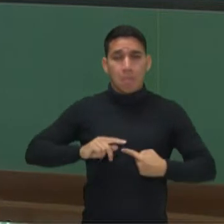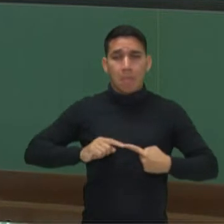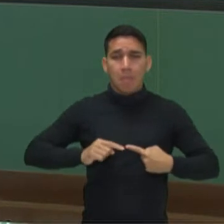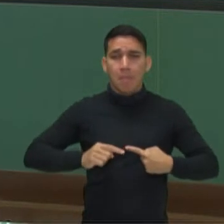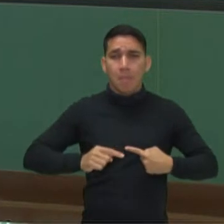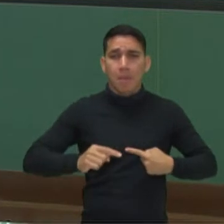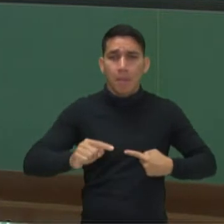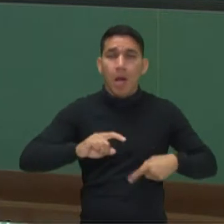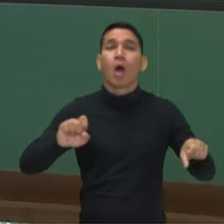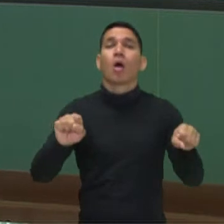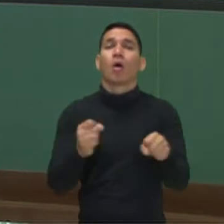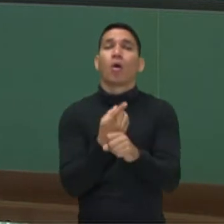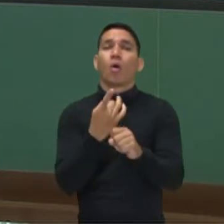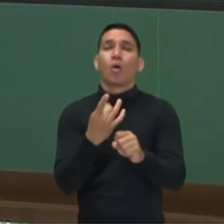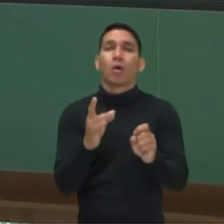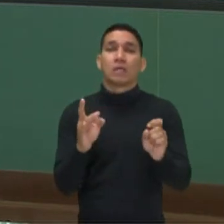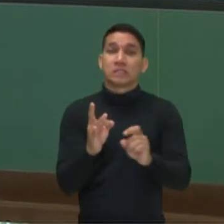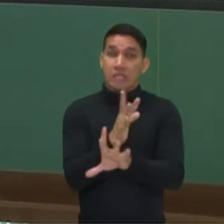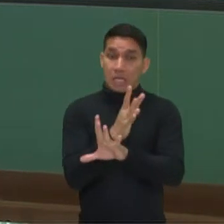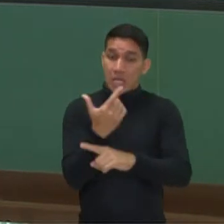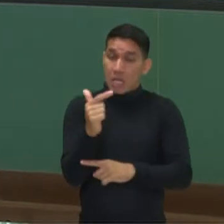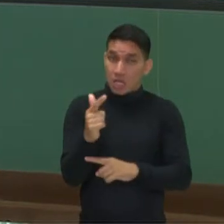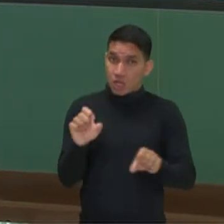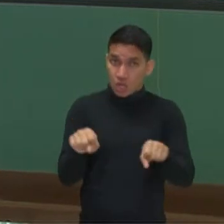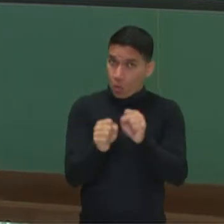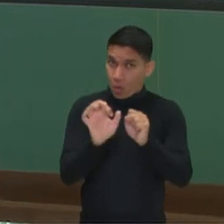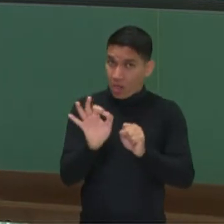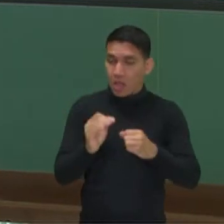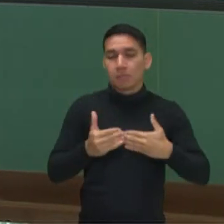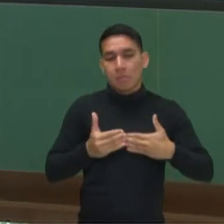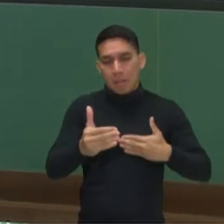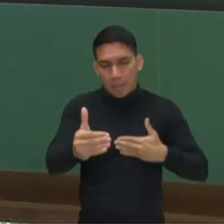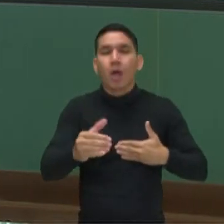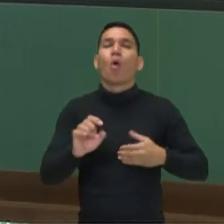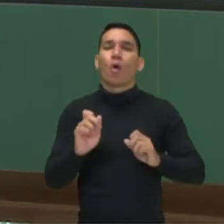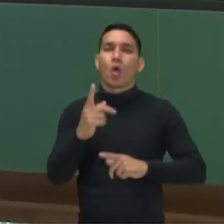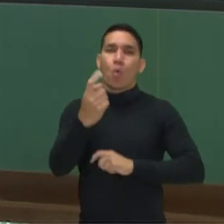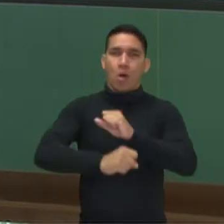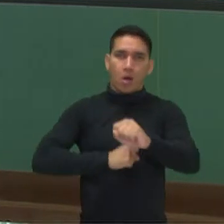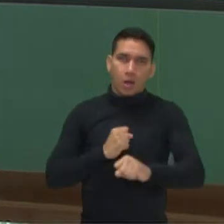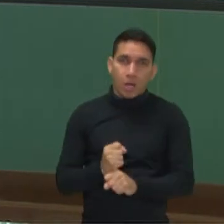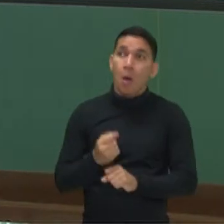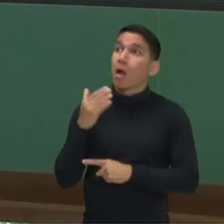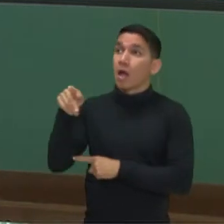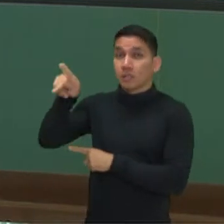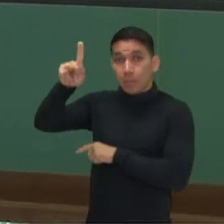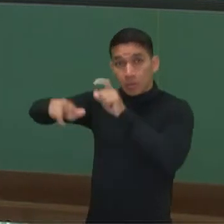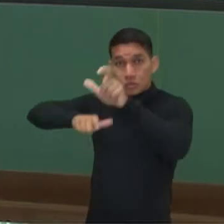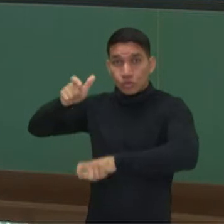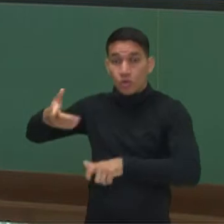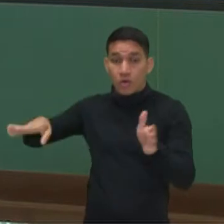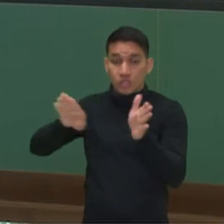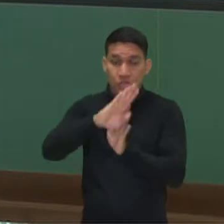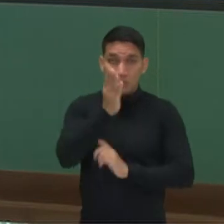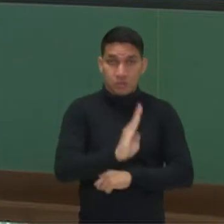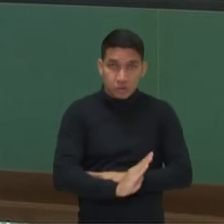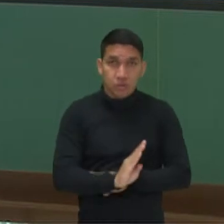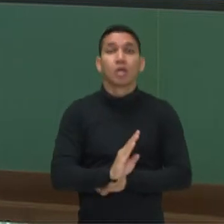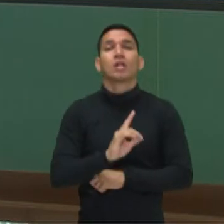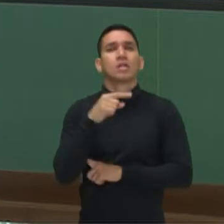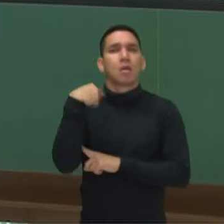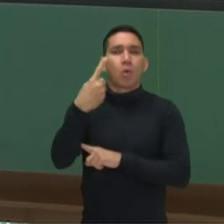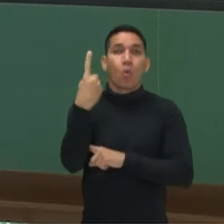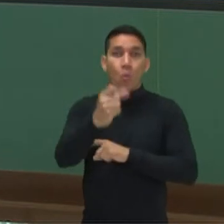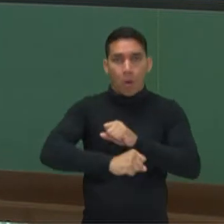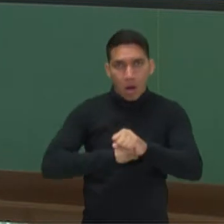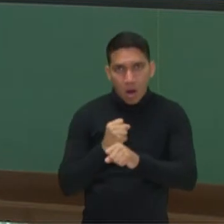países de língua portuguesa, em que os falantes de língua portuguesa nativa podem solicitar a cidadania brasileira depois